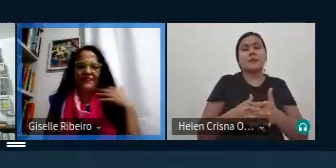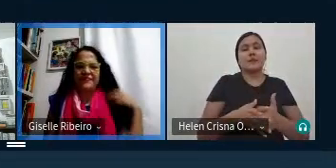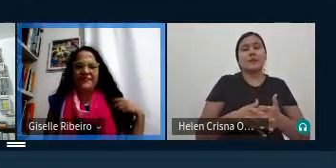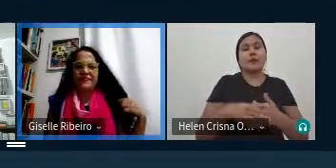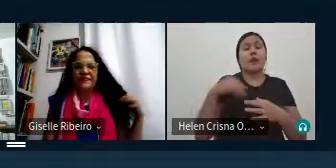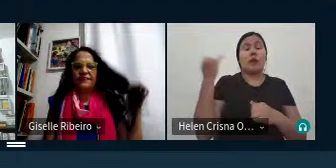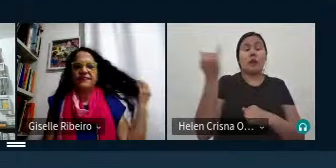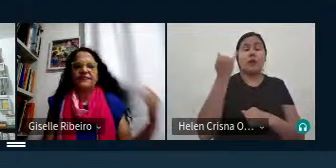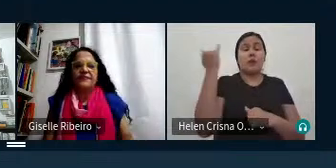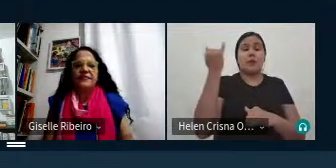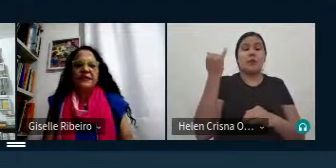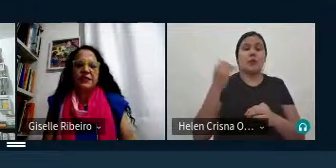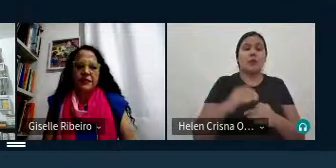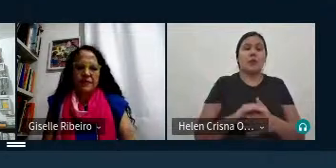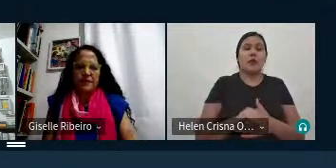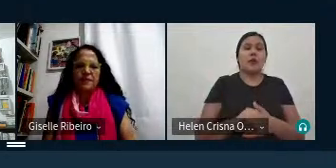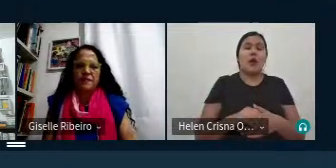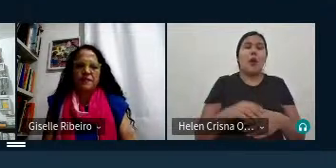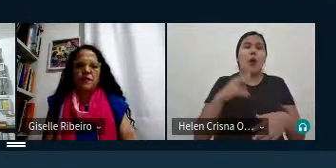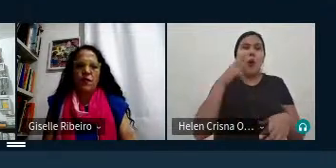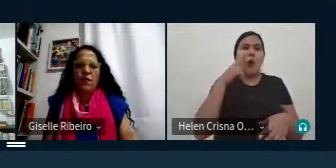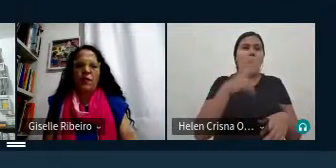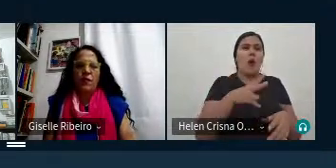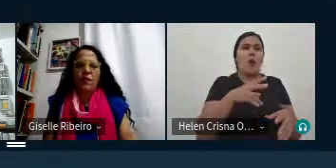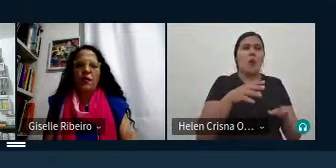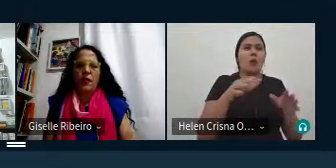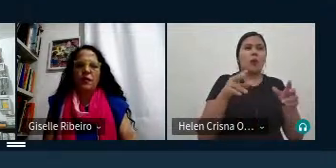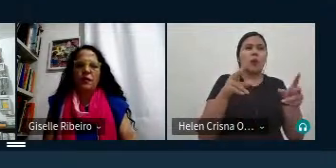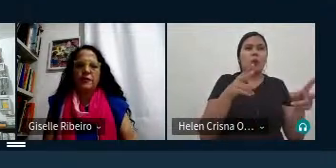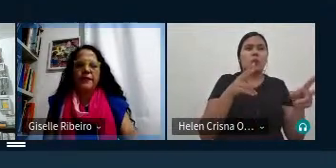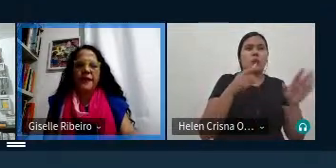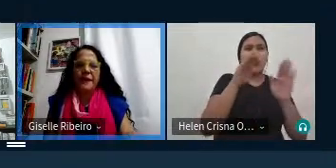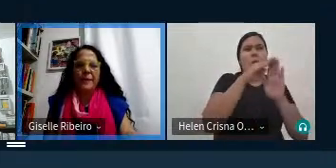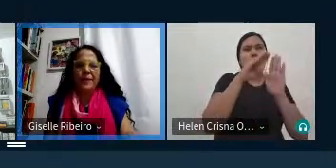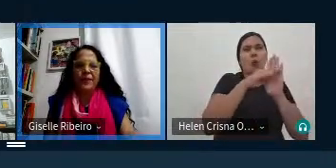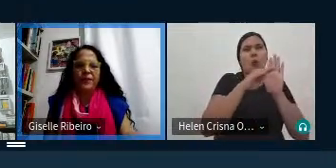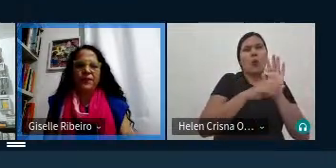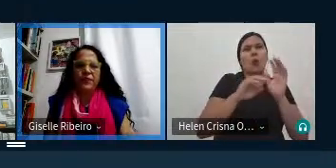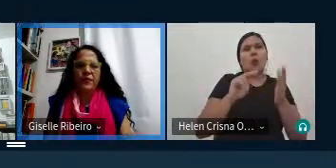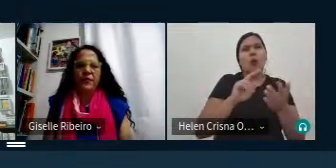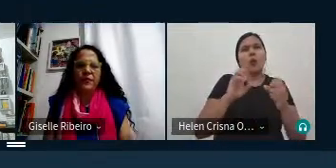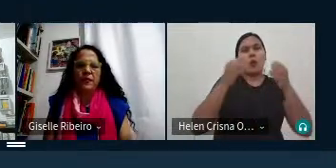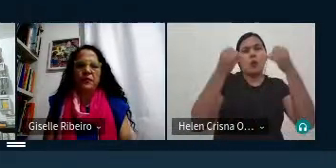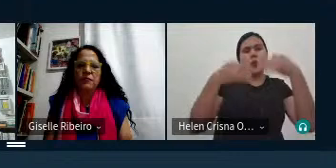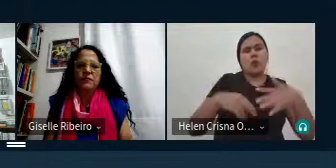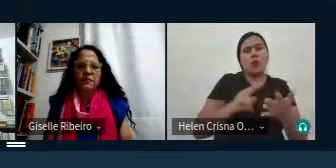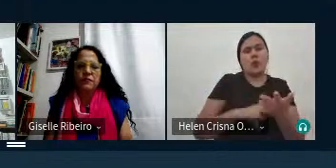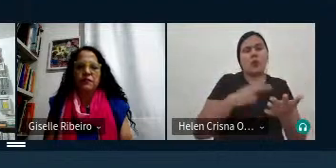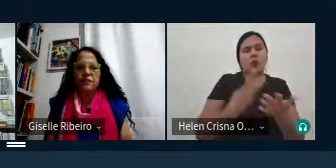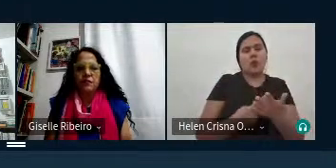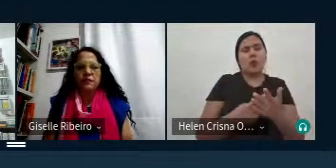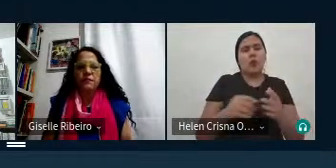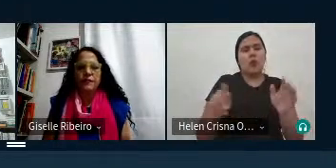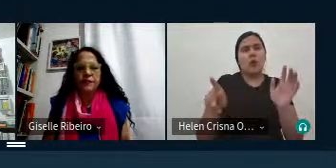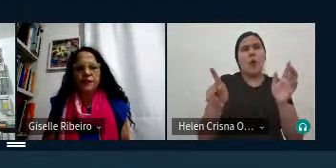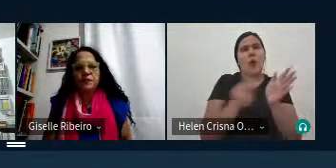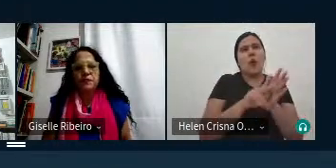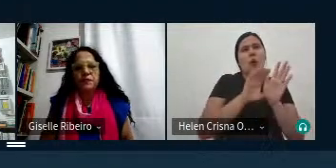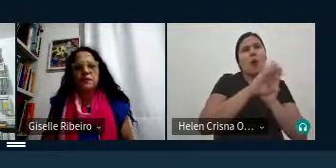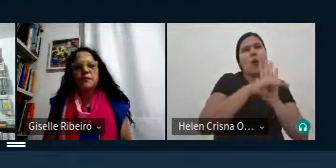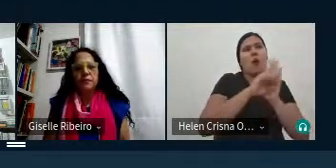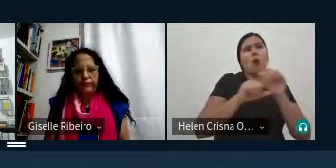importantíssimo né olhar esses aspectos quando se fala de tradução né assim como os próprios conceitos vão